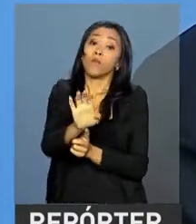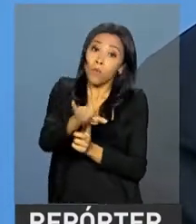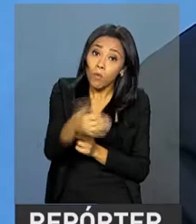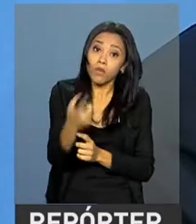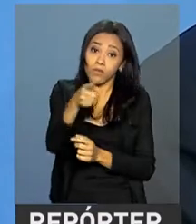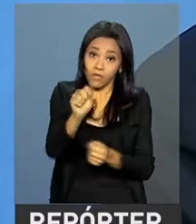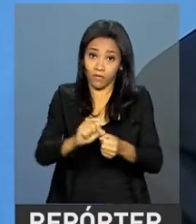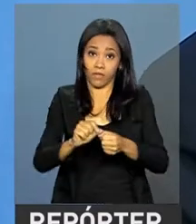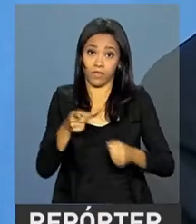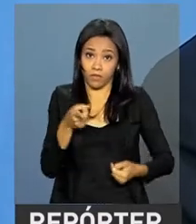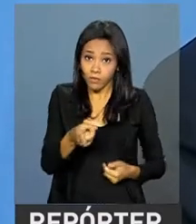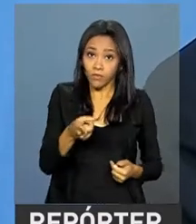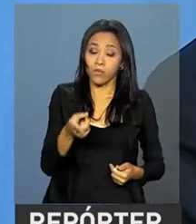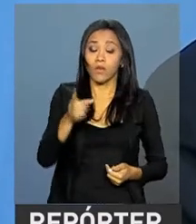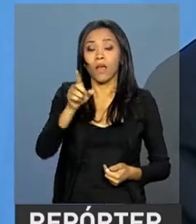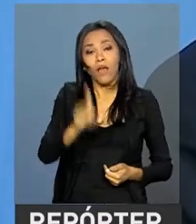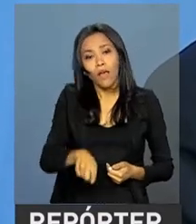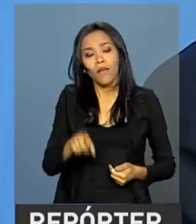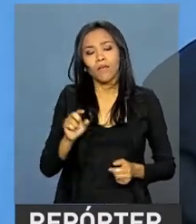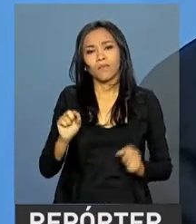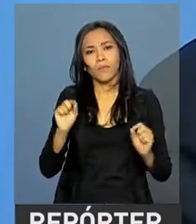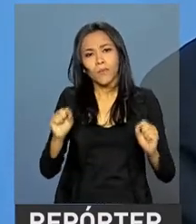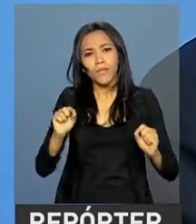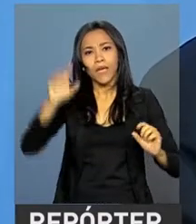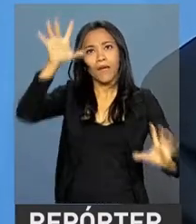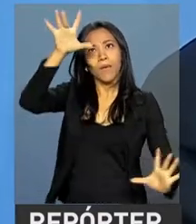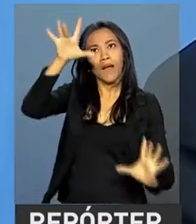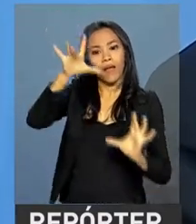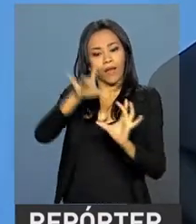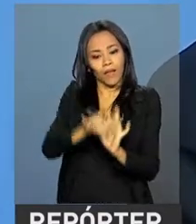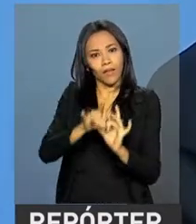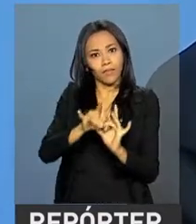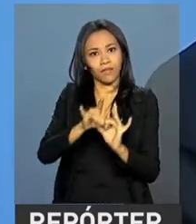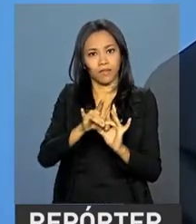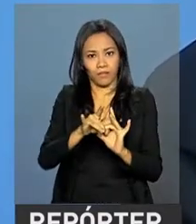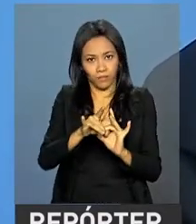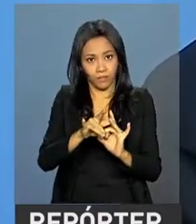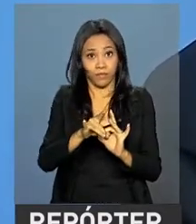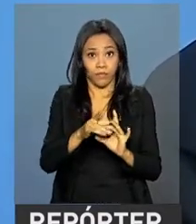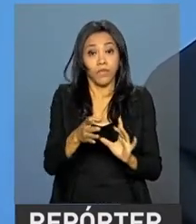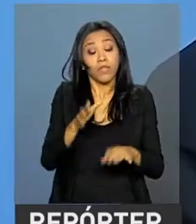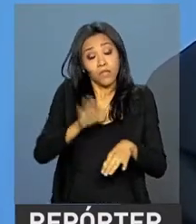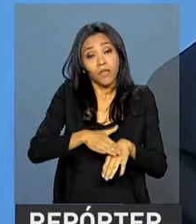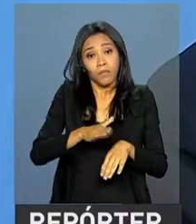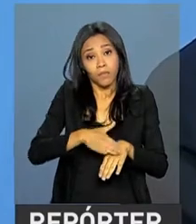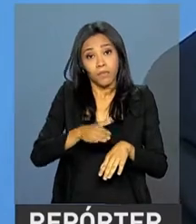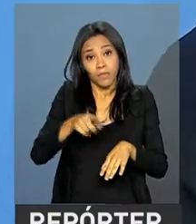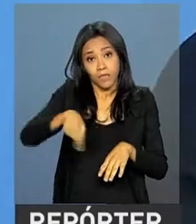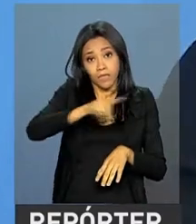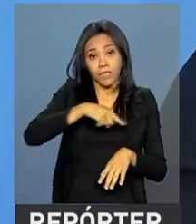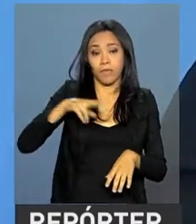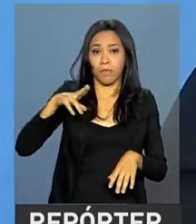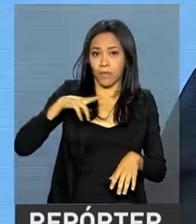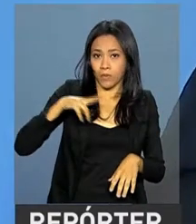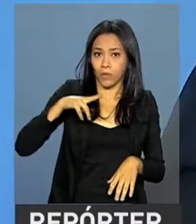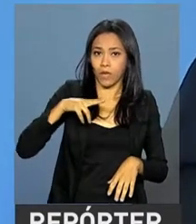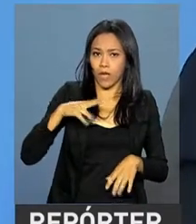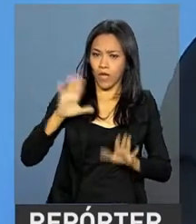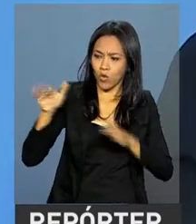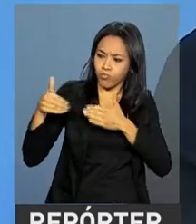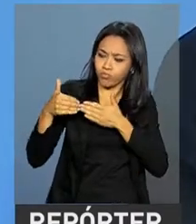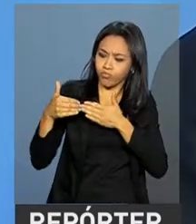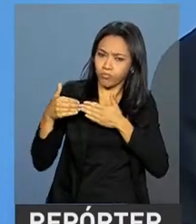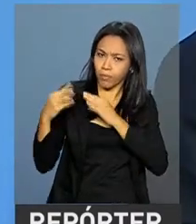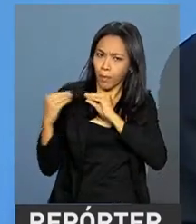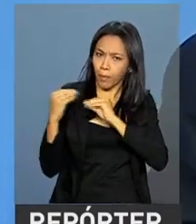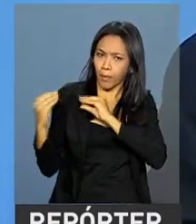desta natureza, você está fazendo uma religação espiritual. E no particular, aqui na breve conversa que